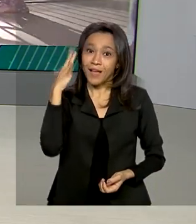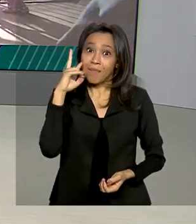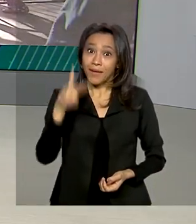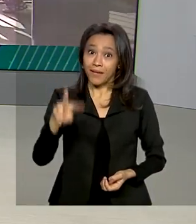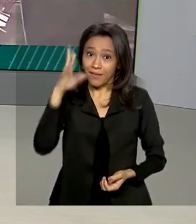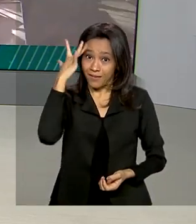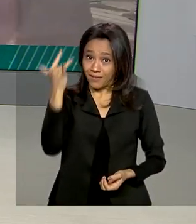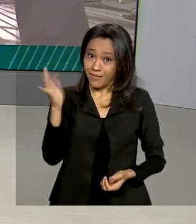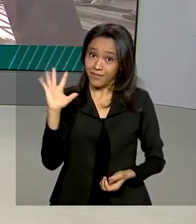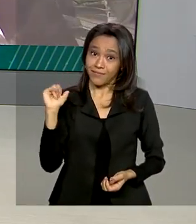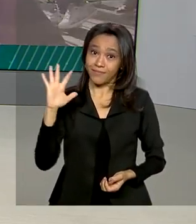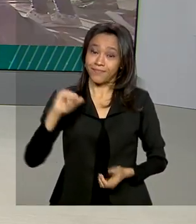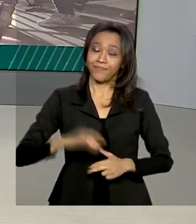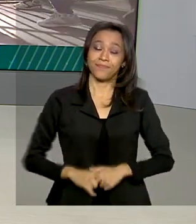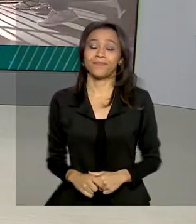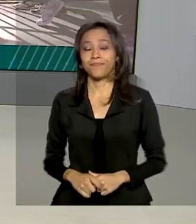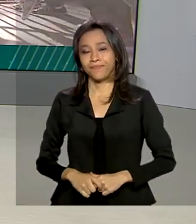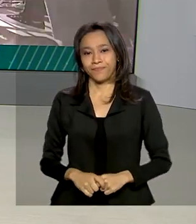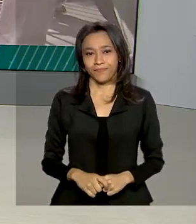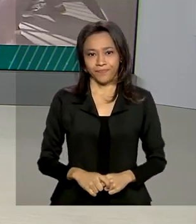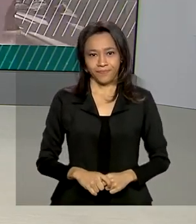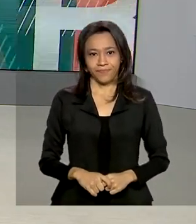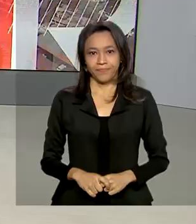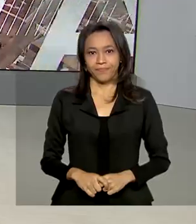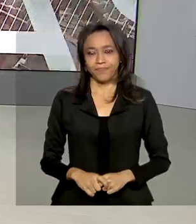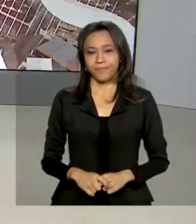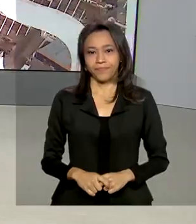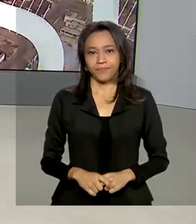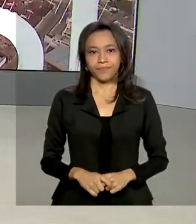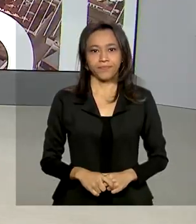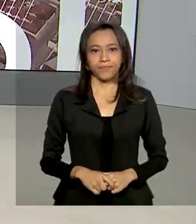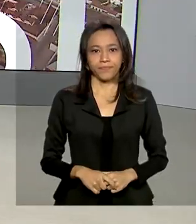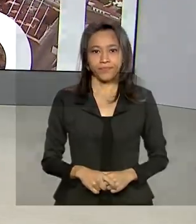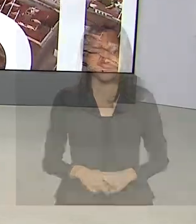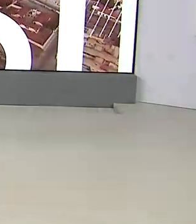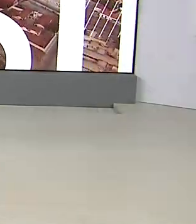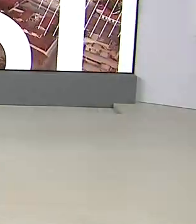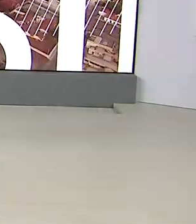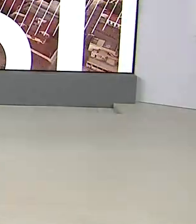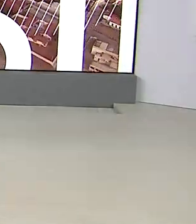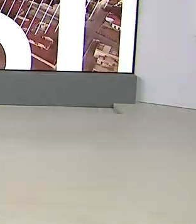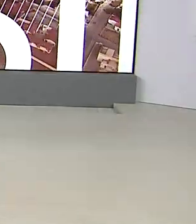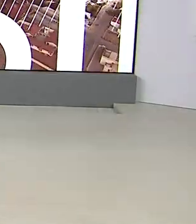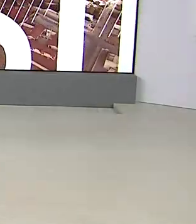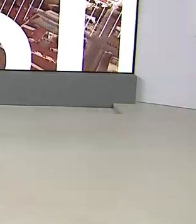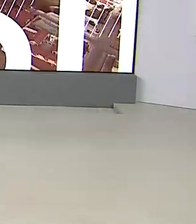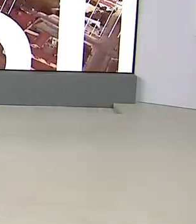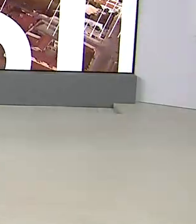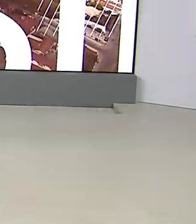amanhã. Até lá. Tchau, tchau. Tchau, tchau.